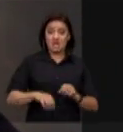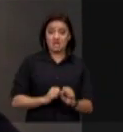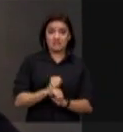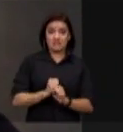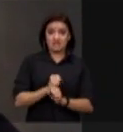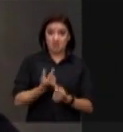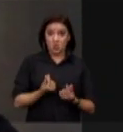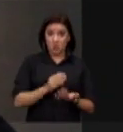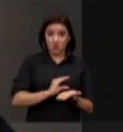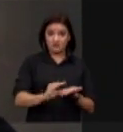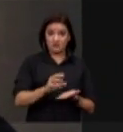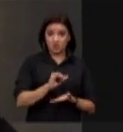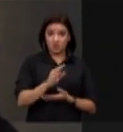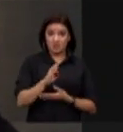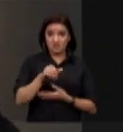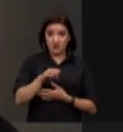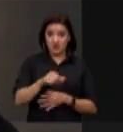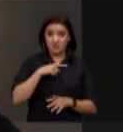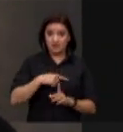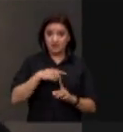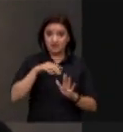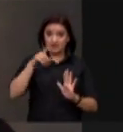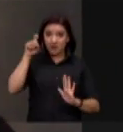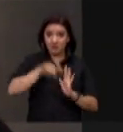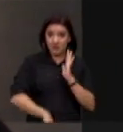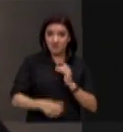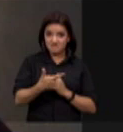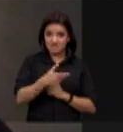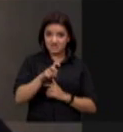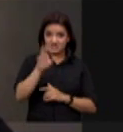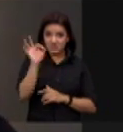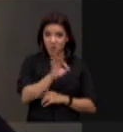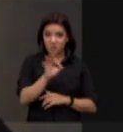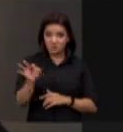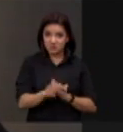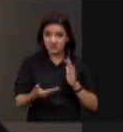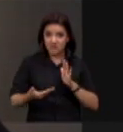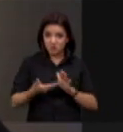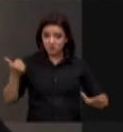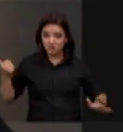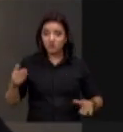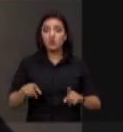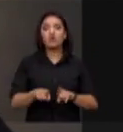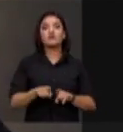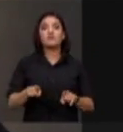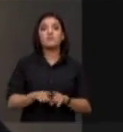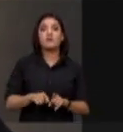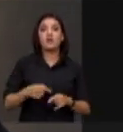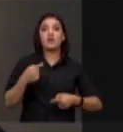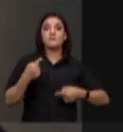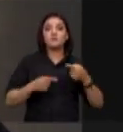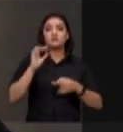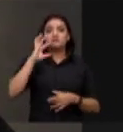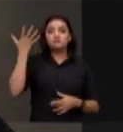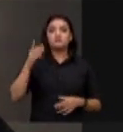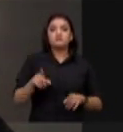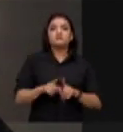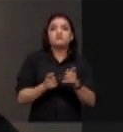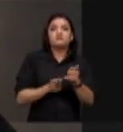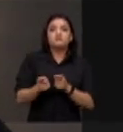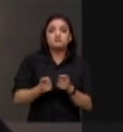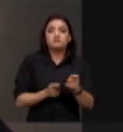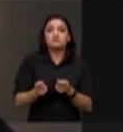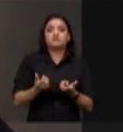orçamento do IBAMA de fiscalização foi cortado em 25%, a Política Nacional de Clima em 95%, o controle dos incêndios